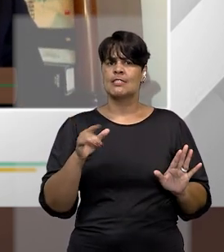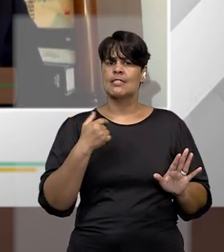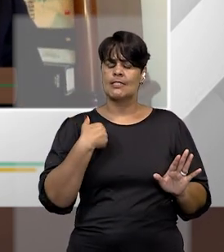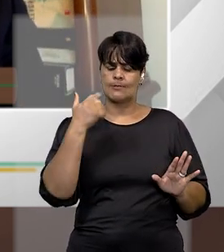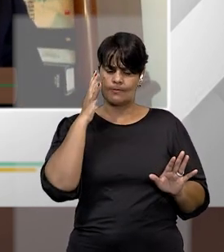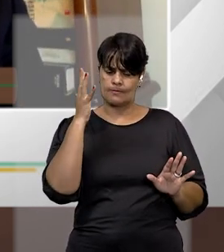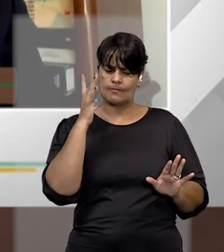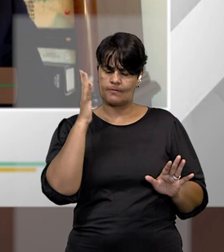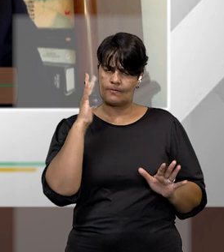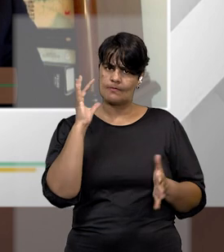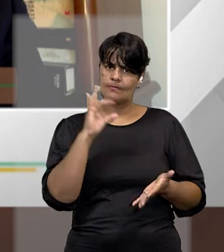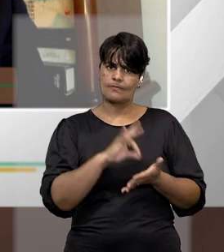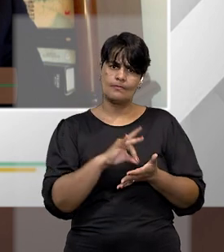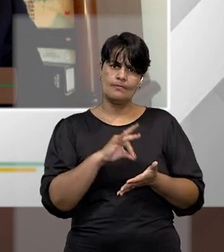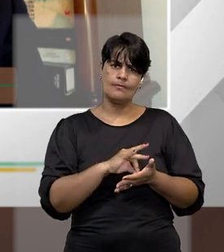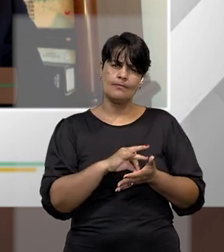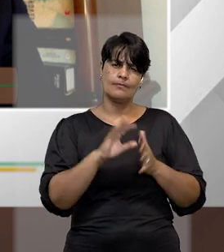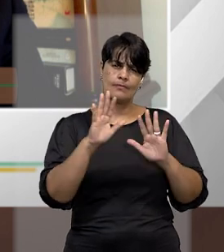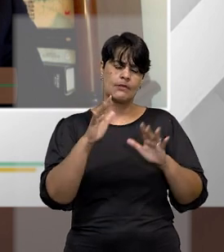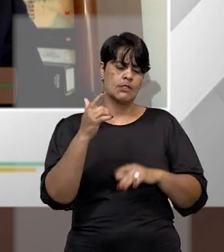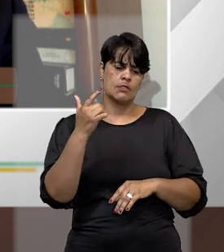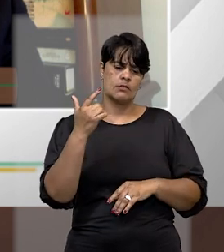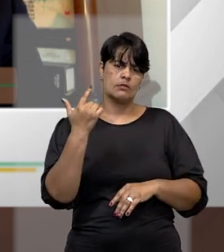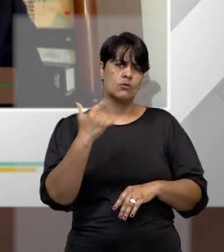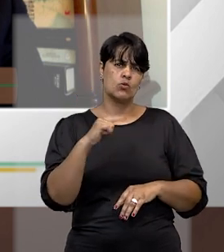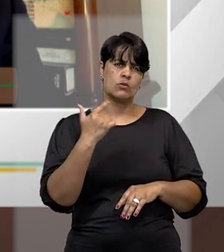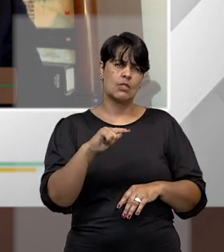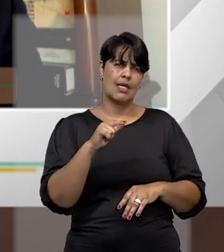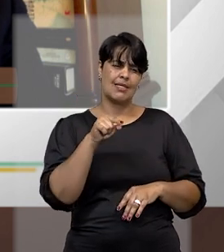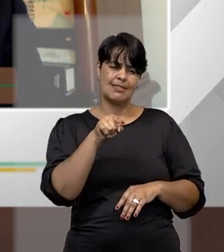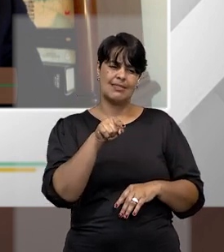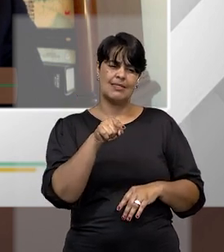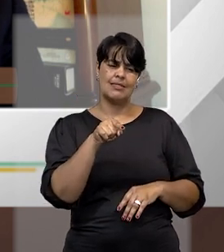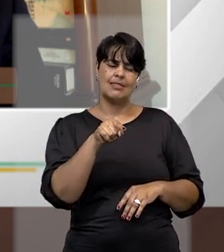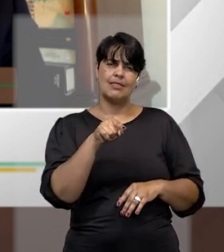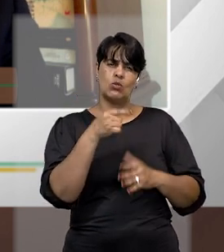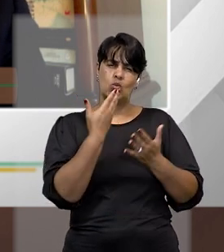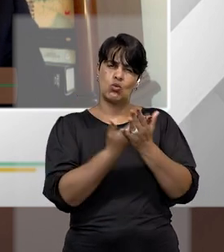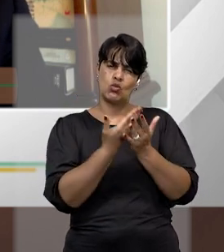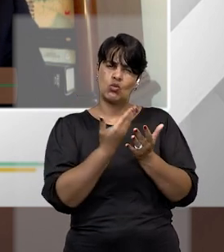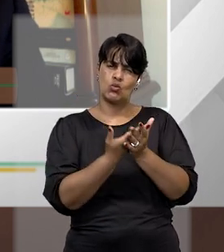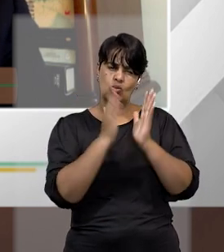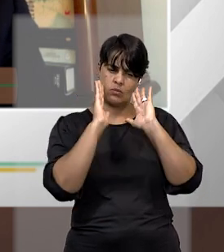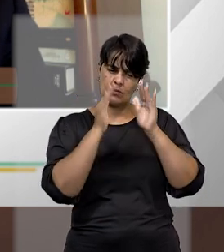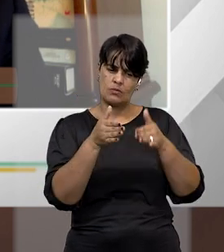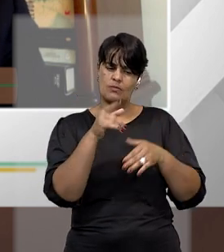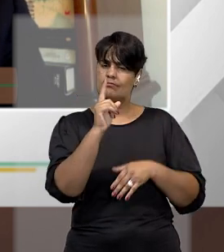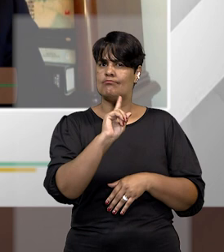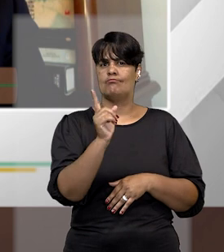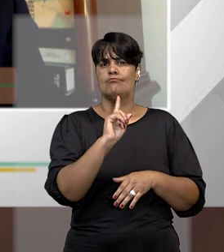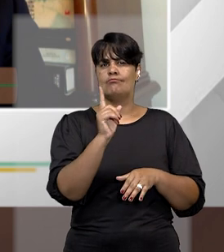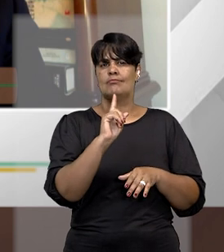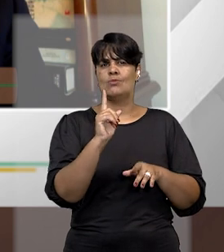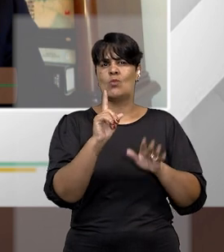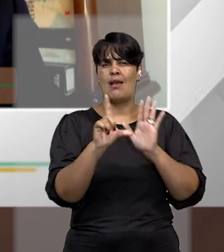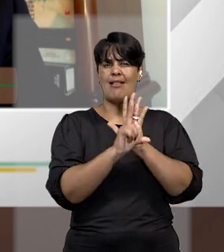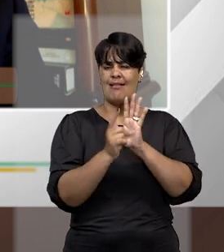atento a um problema anterior, que era a Lei de Segurança Nacional. Por quê? Porque o Código Penal